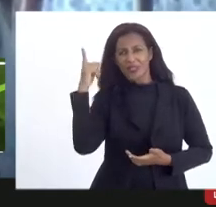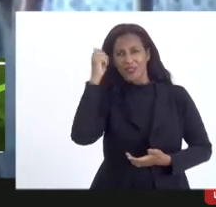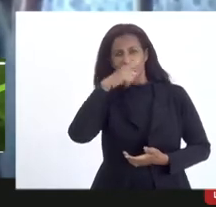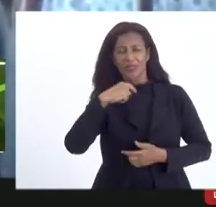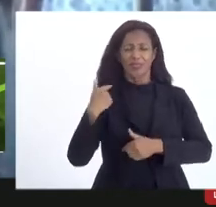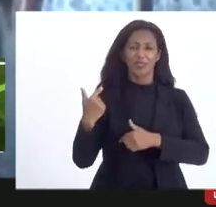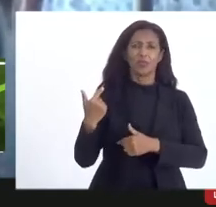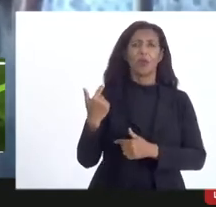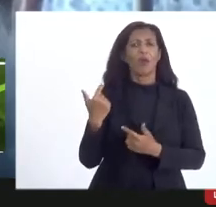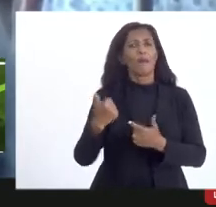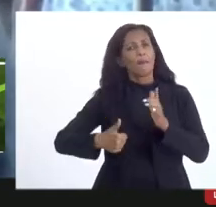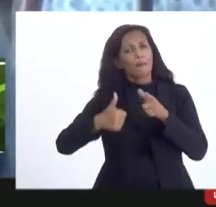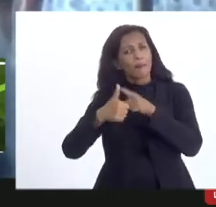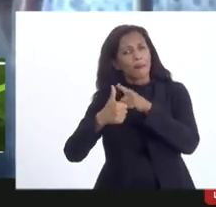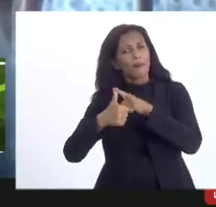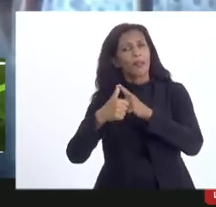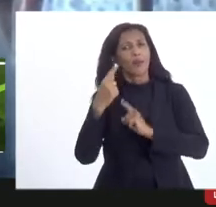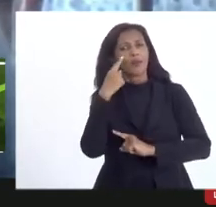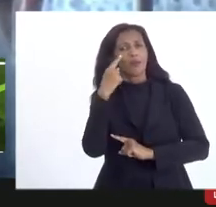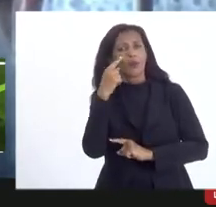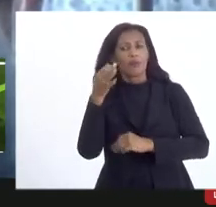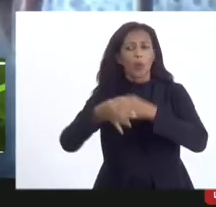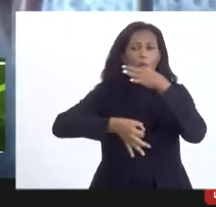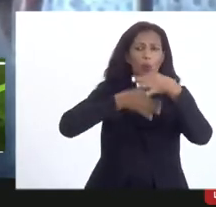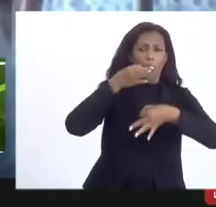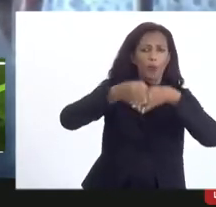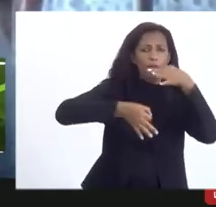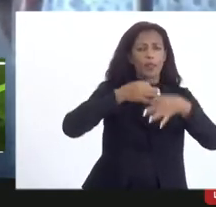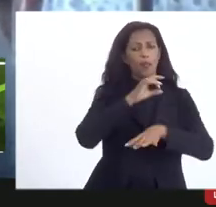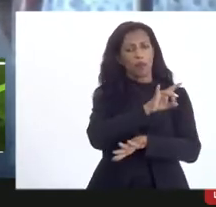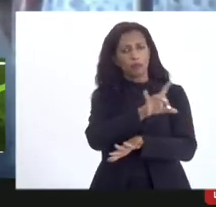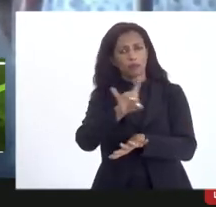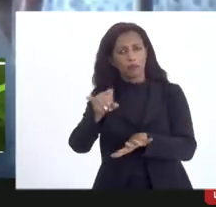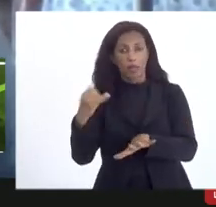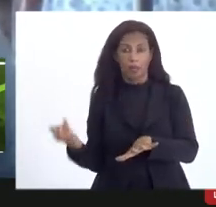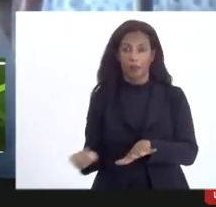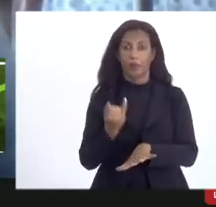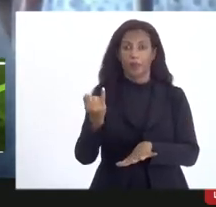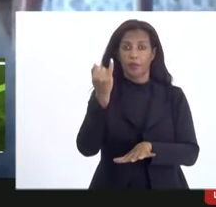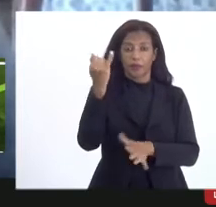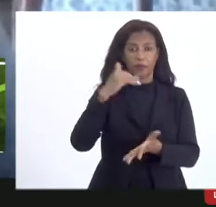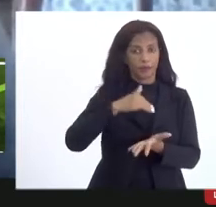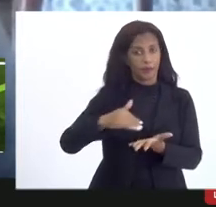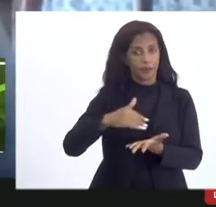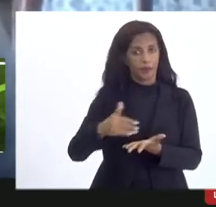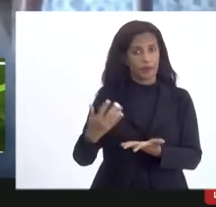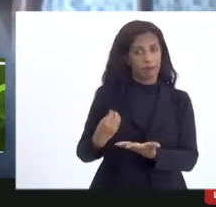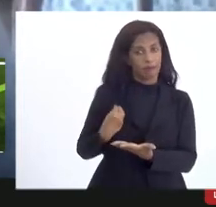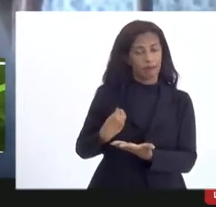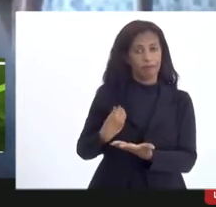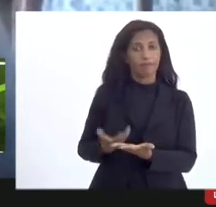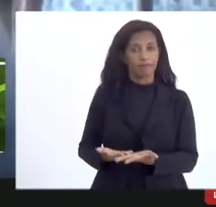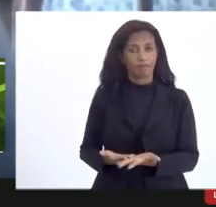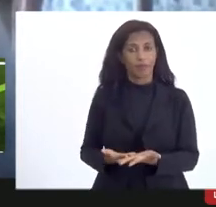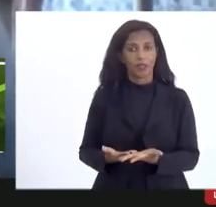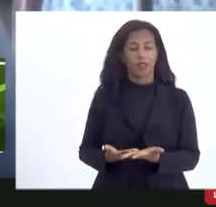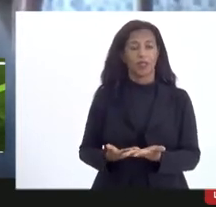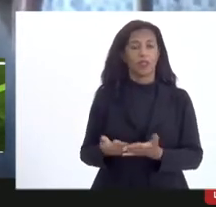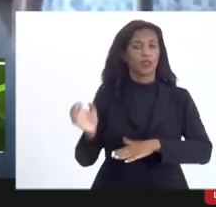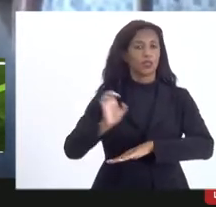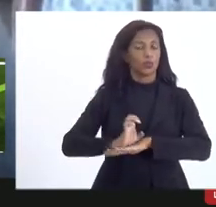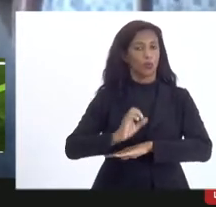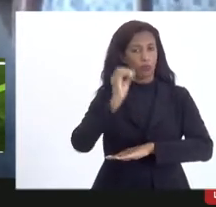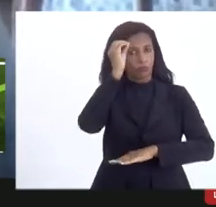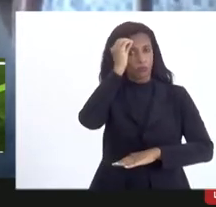Vamos ouvir as sugestões, é muito importante. aqui a Secretaria Estadual de Cultura